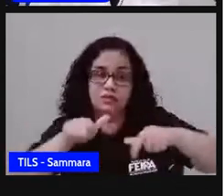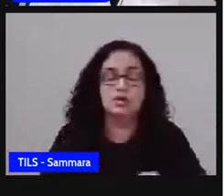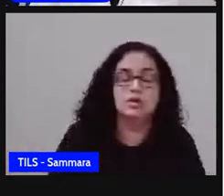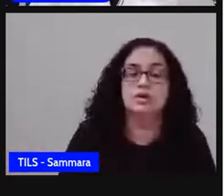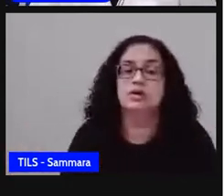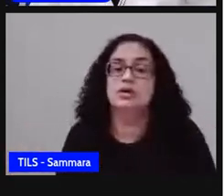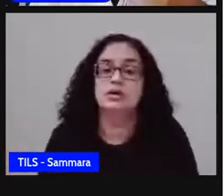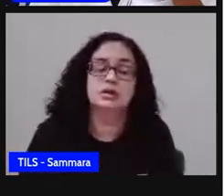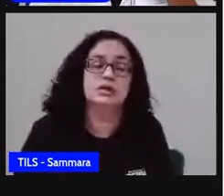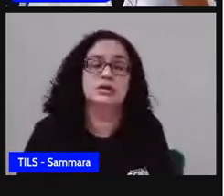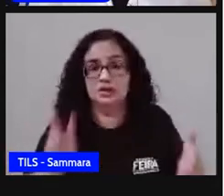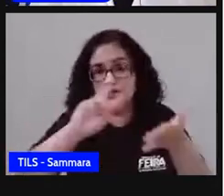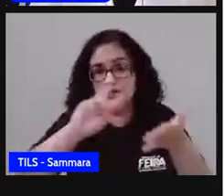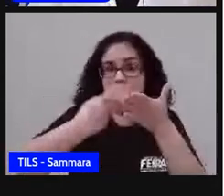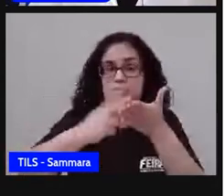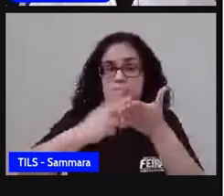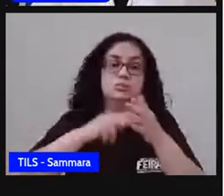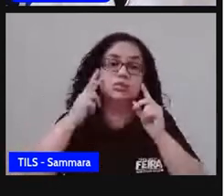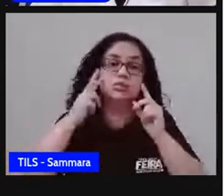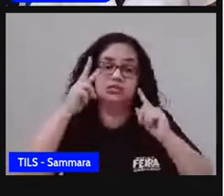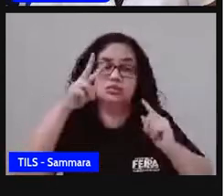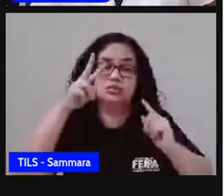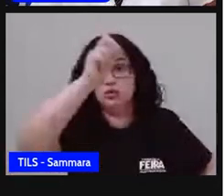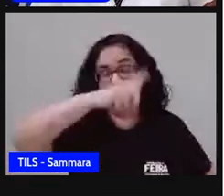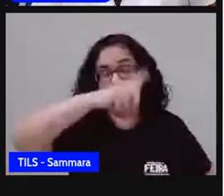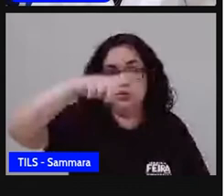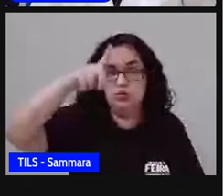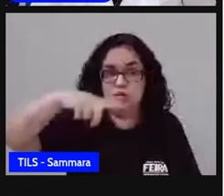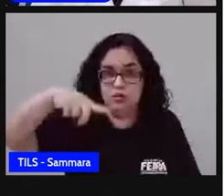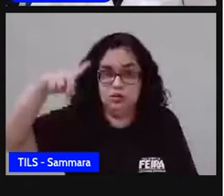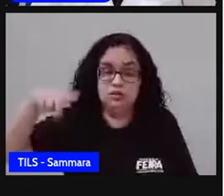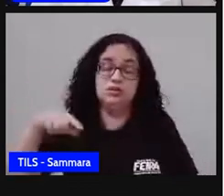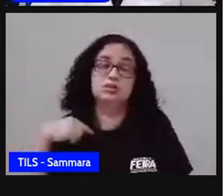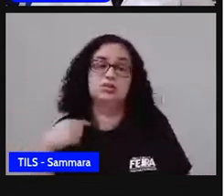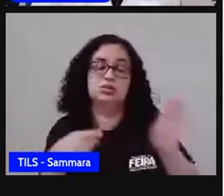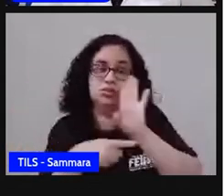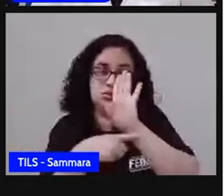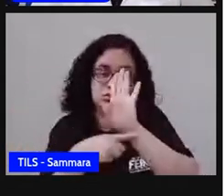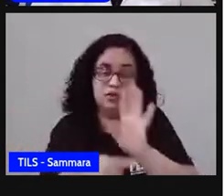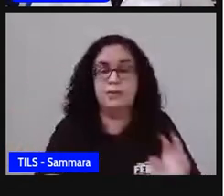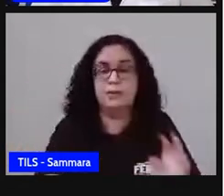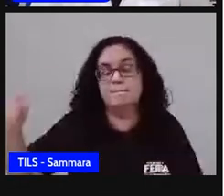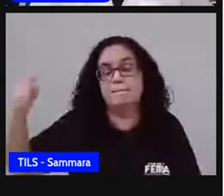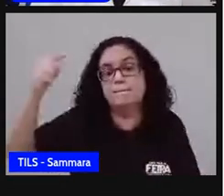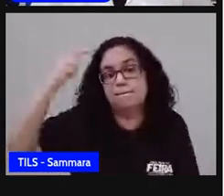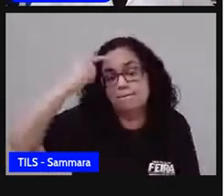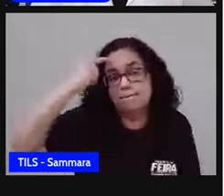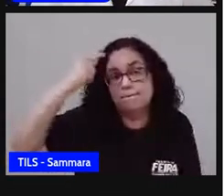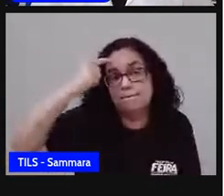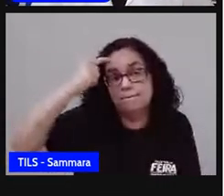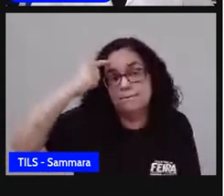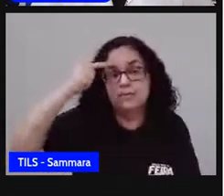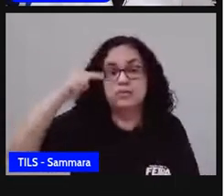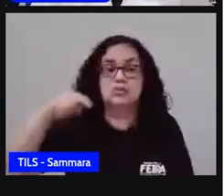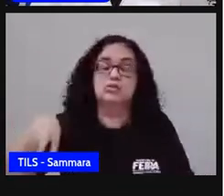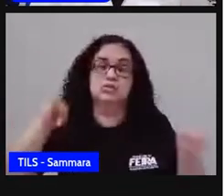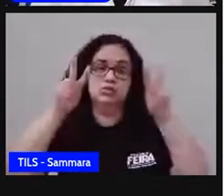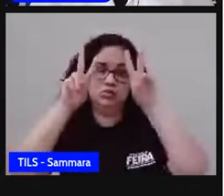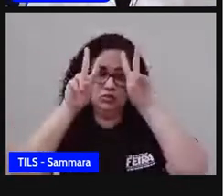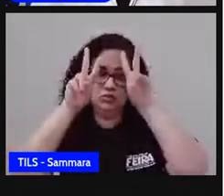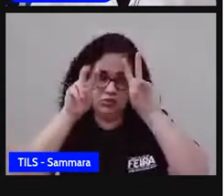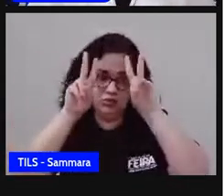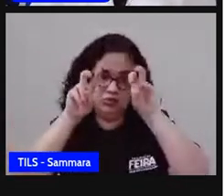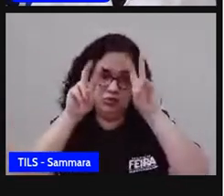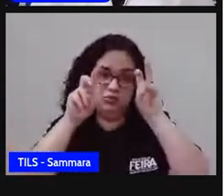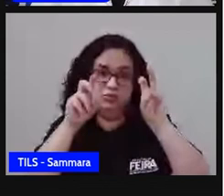interpretação, essa visão sobre o gráfico, né? Nos ajuda a refletir sobre esse tema que a